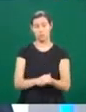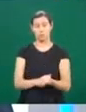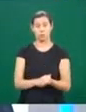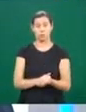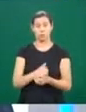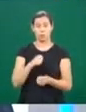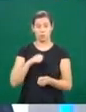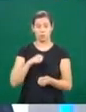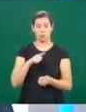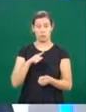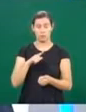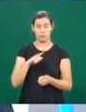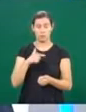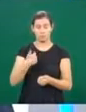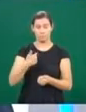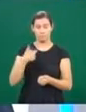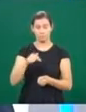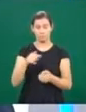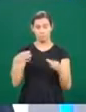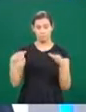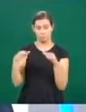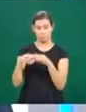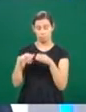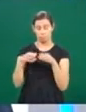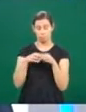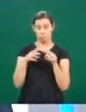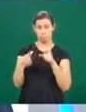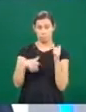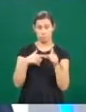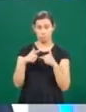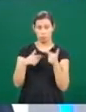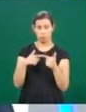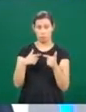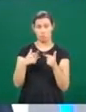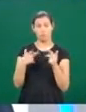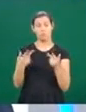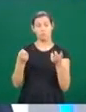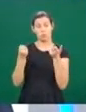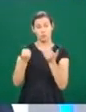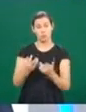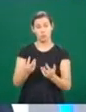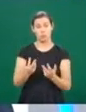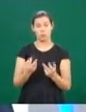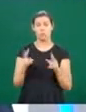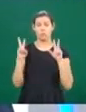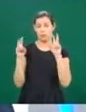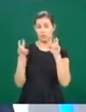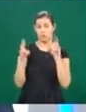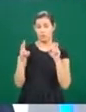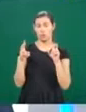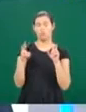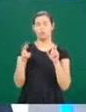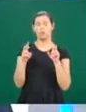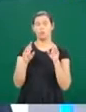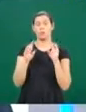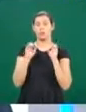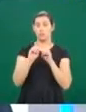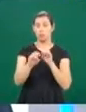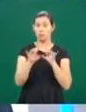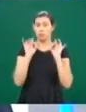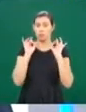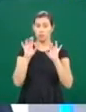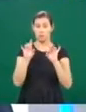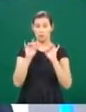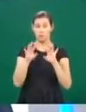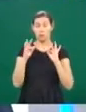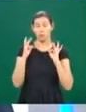grupos de trabalho que abordam temas diversos, desde a educação especial, ao uso de tecnologias, avaliação, e nove